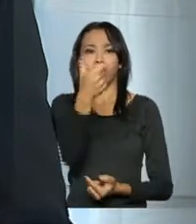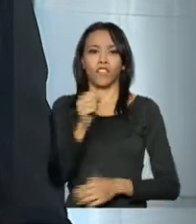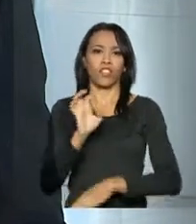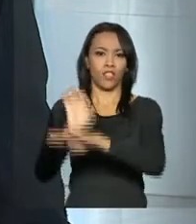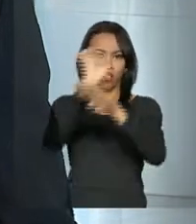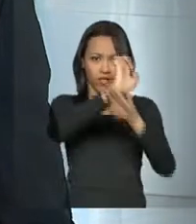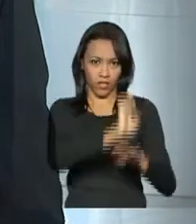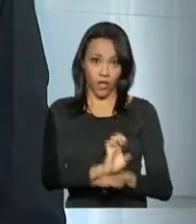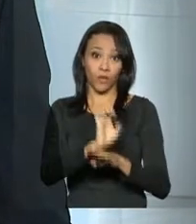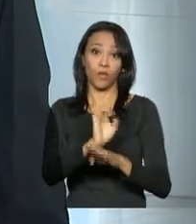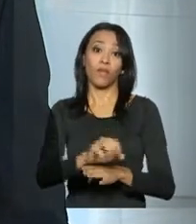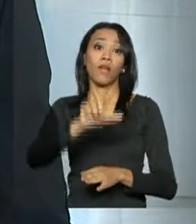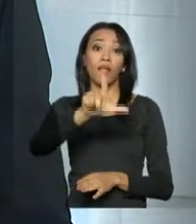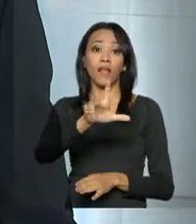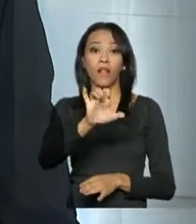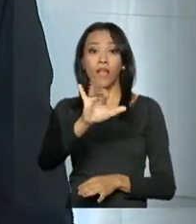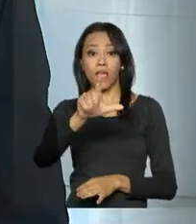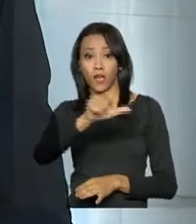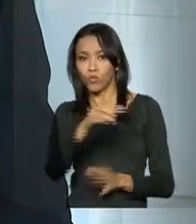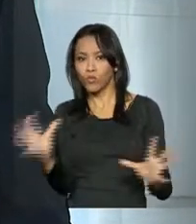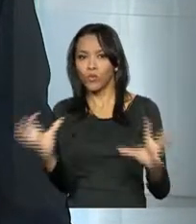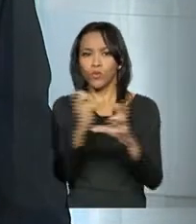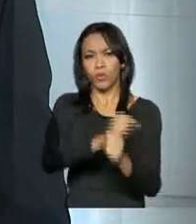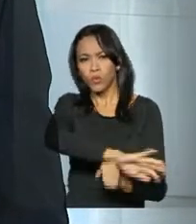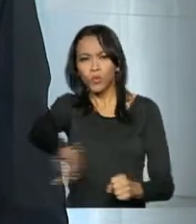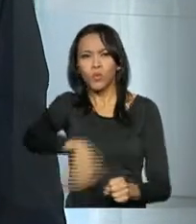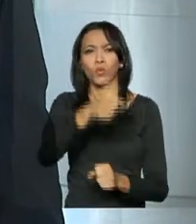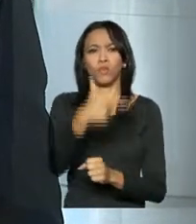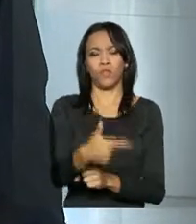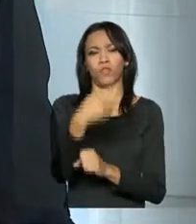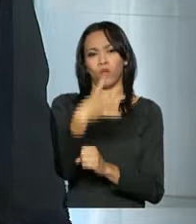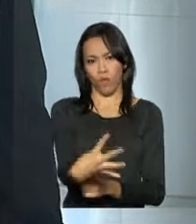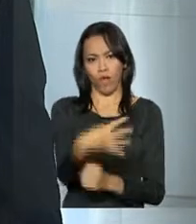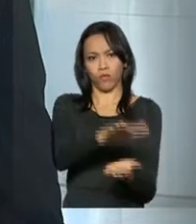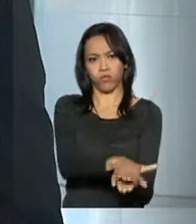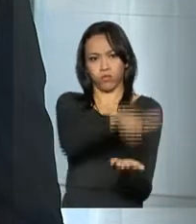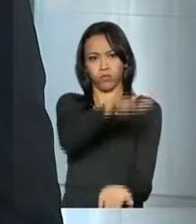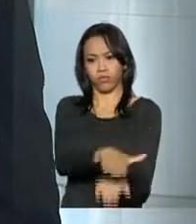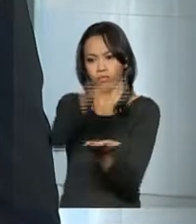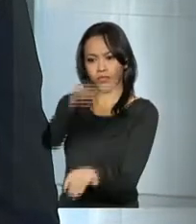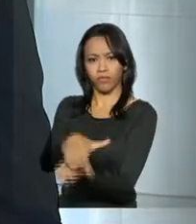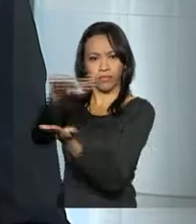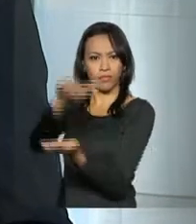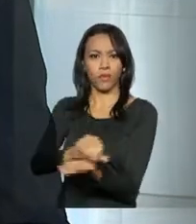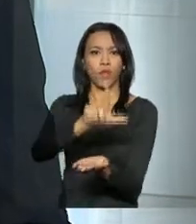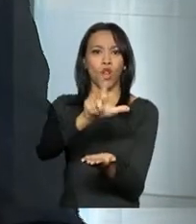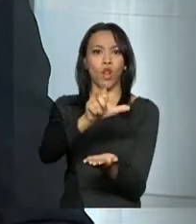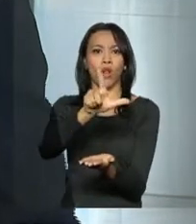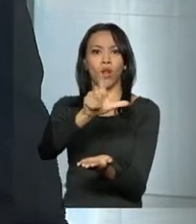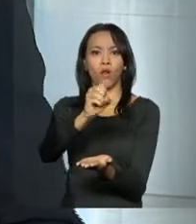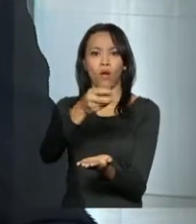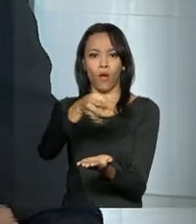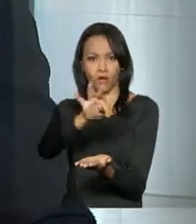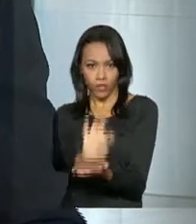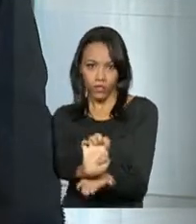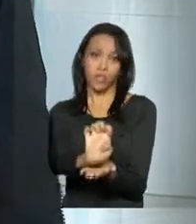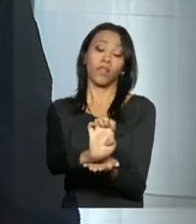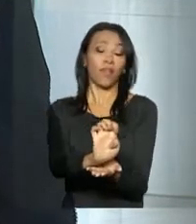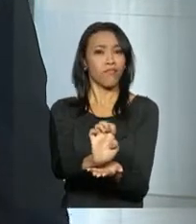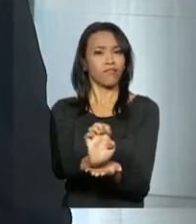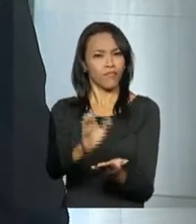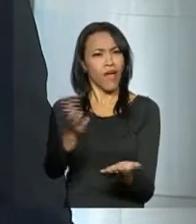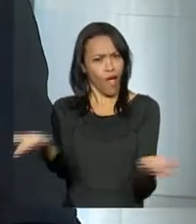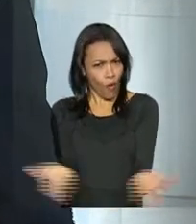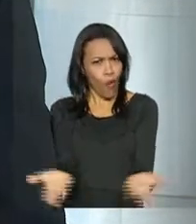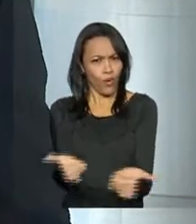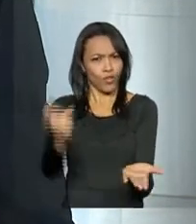Serão leiloados 24 lotes que totalizam 6.500 quilômetros de linhas de transmissão. O leilão acontece agora